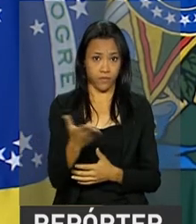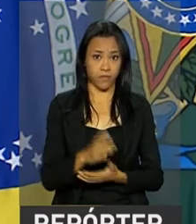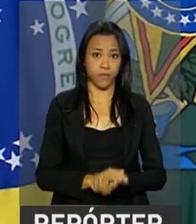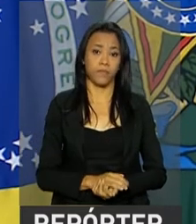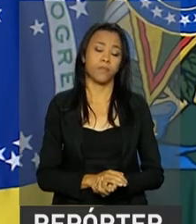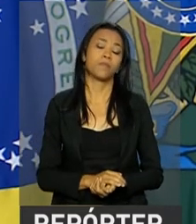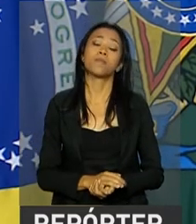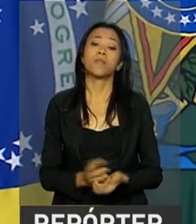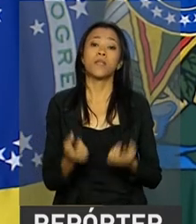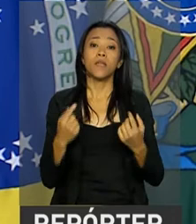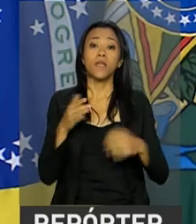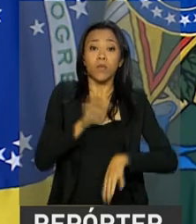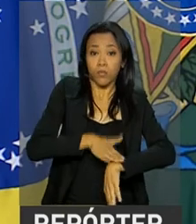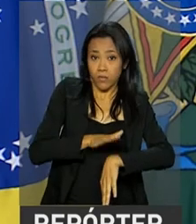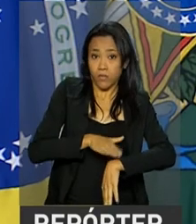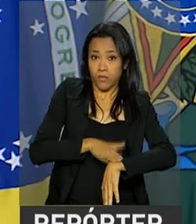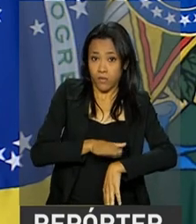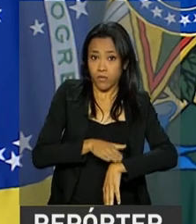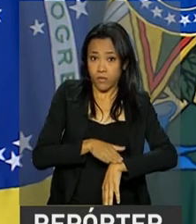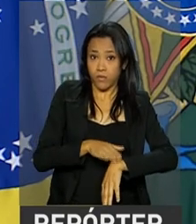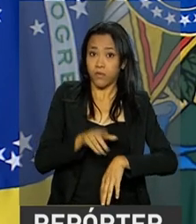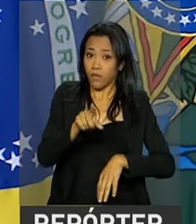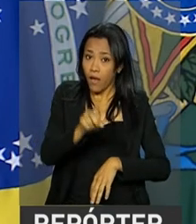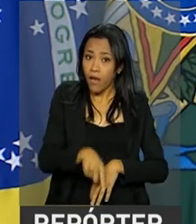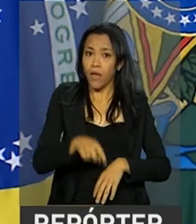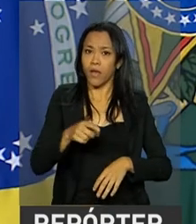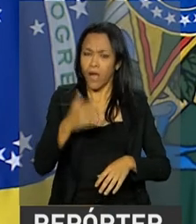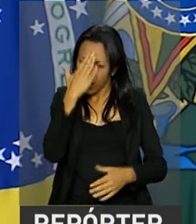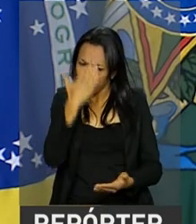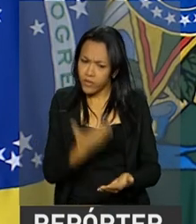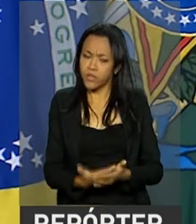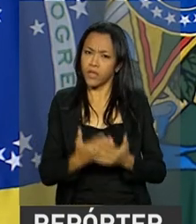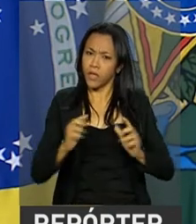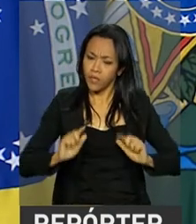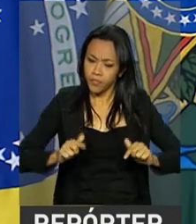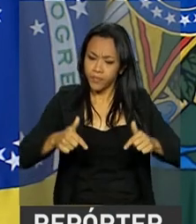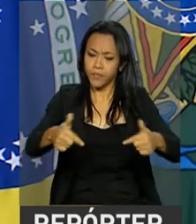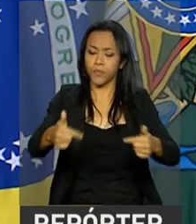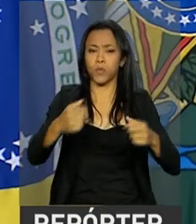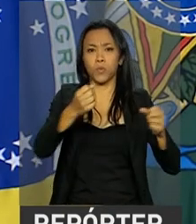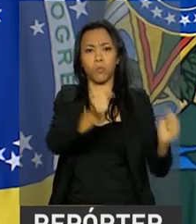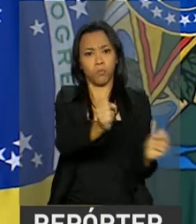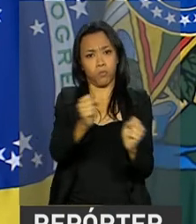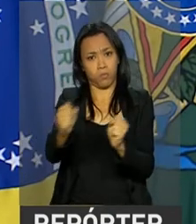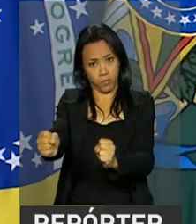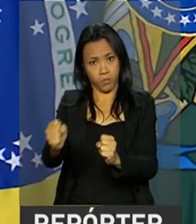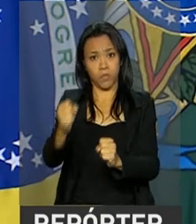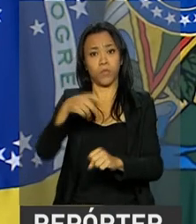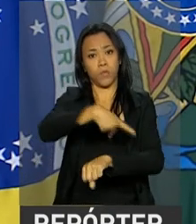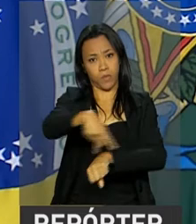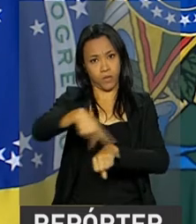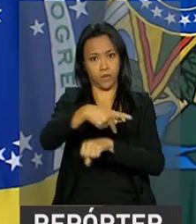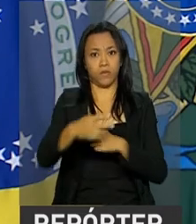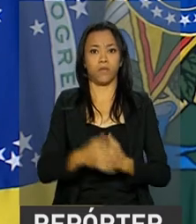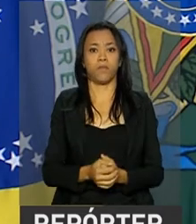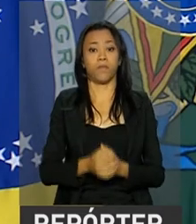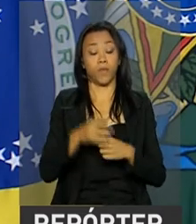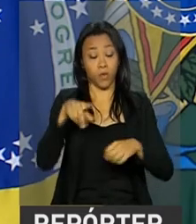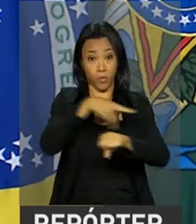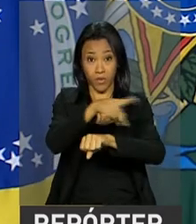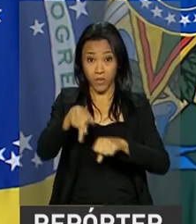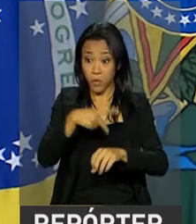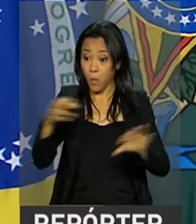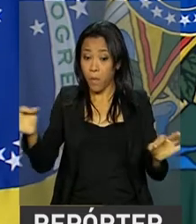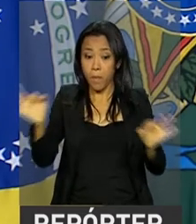E a hora é de investir e acreditar no potencial do nosso país. O Brasil está